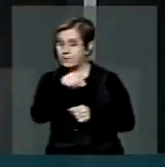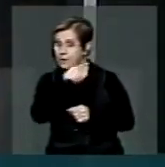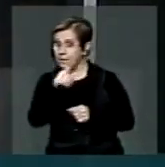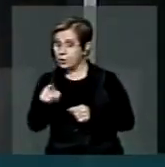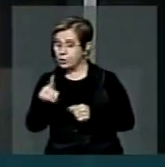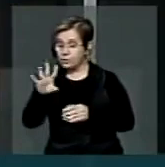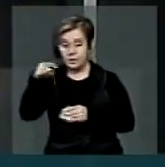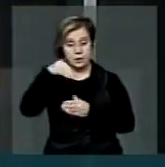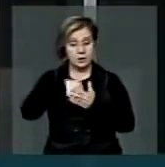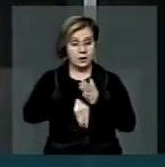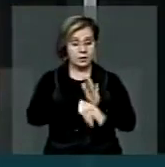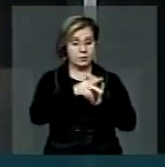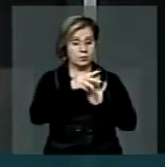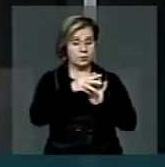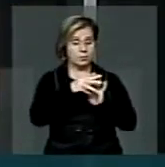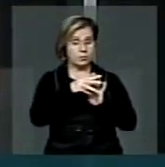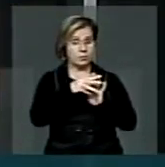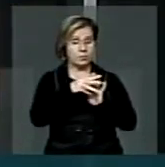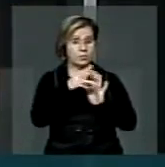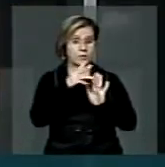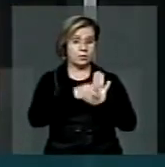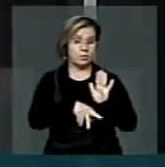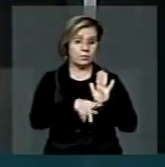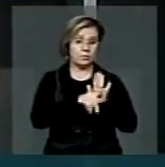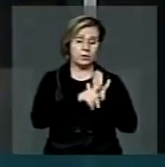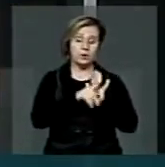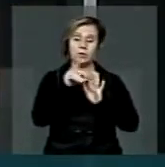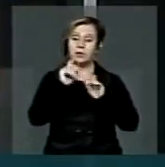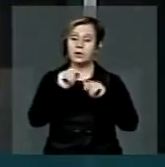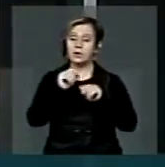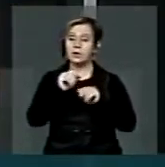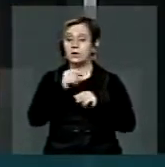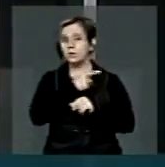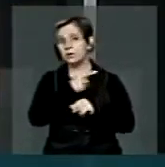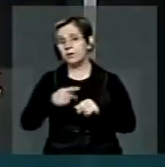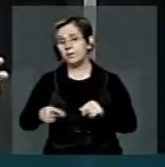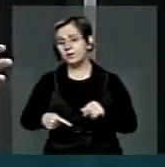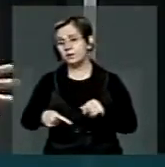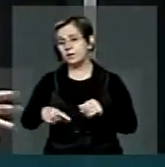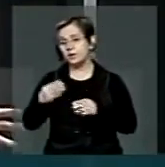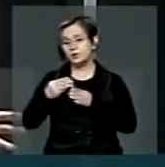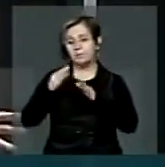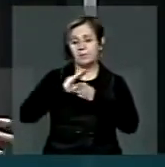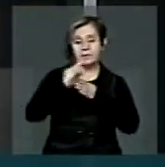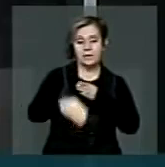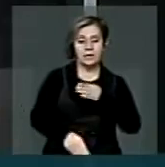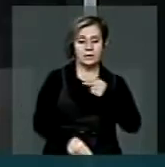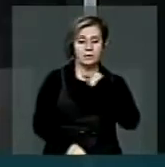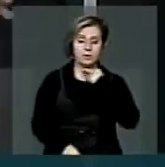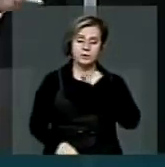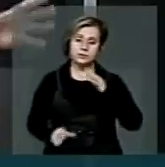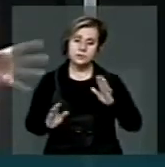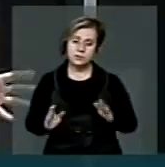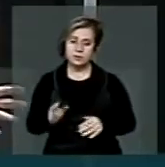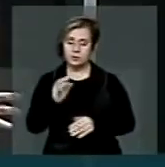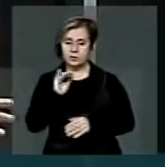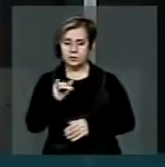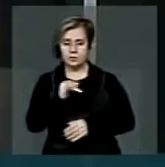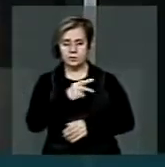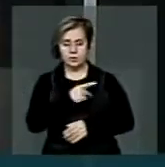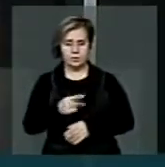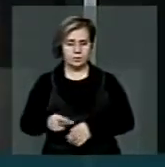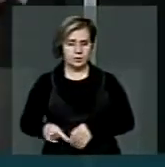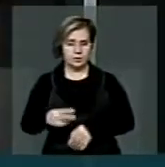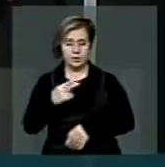MP aquilo que a Presidente não pode mandar na MP. Ora, se a Presidente não pode legislar via MP